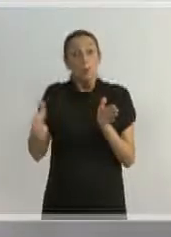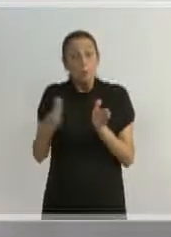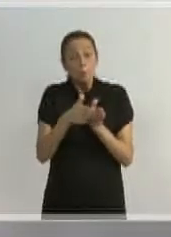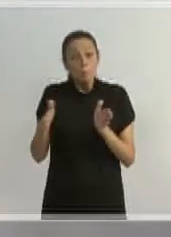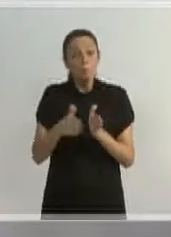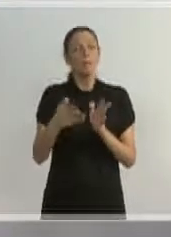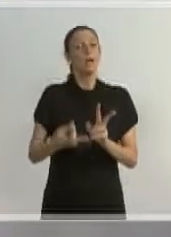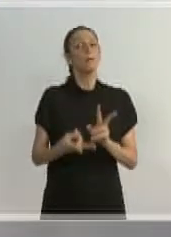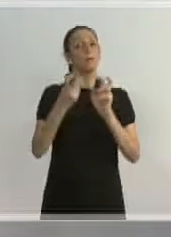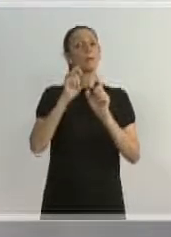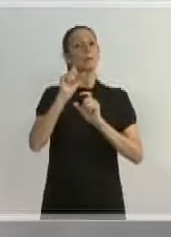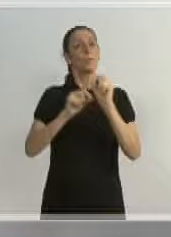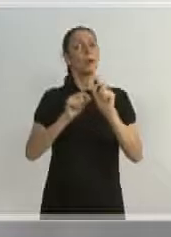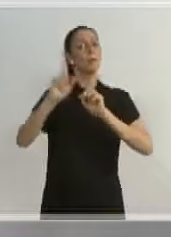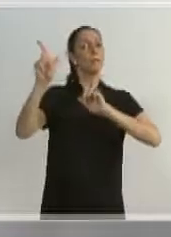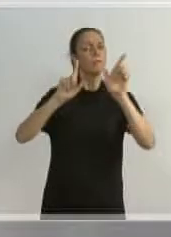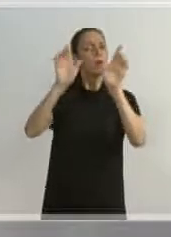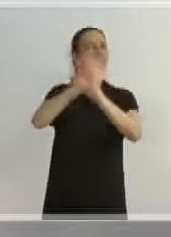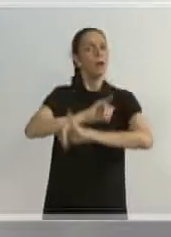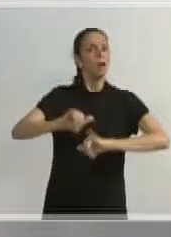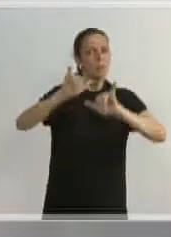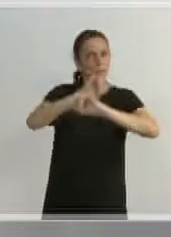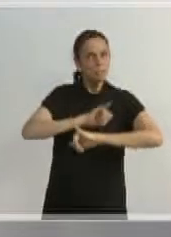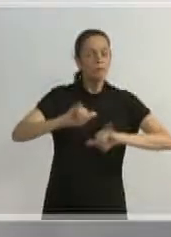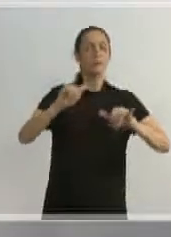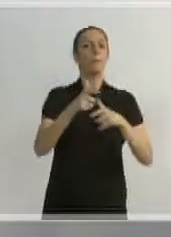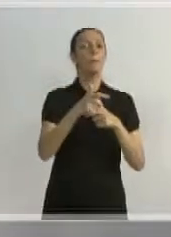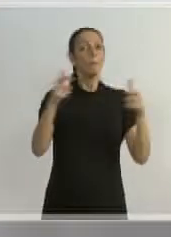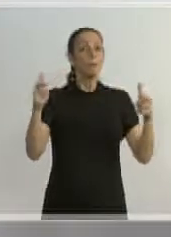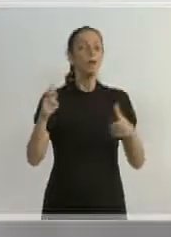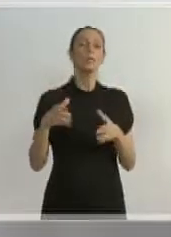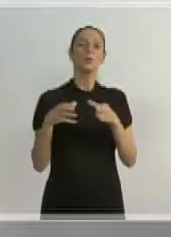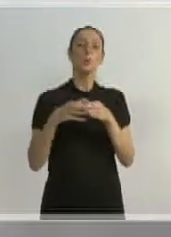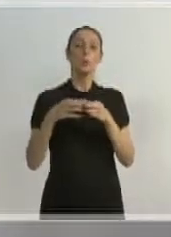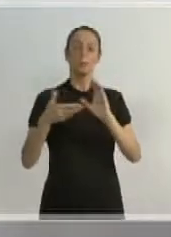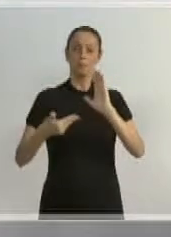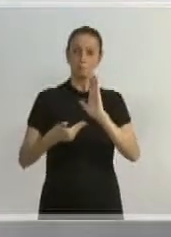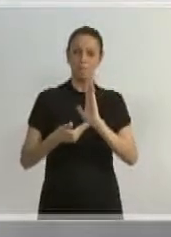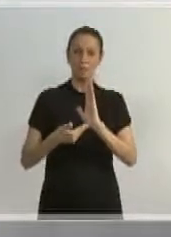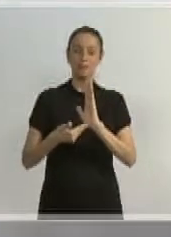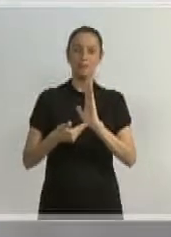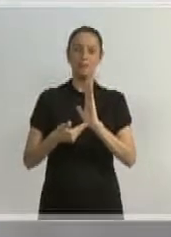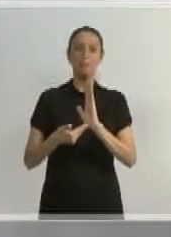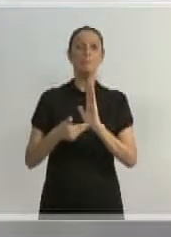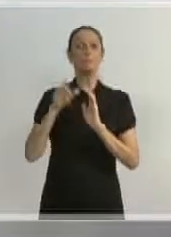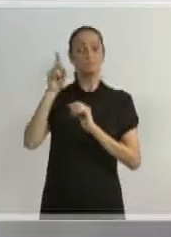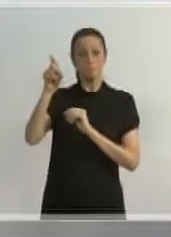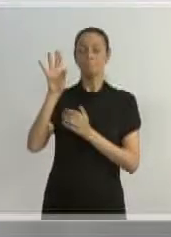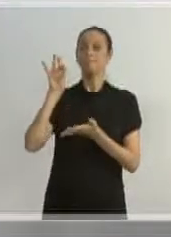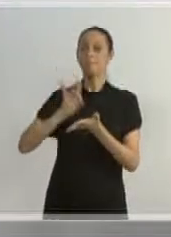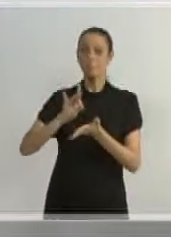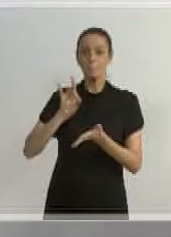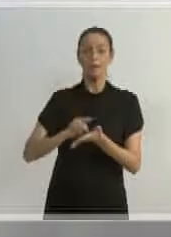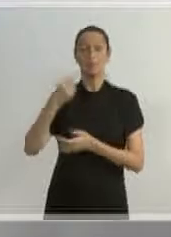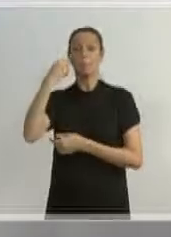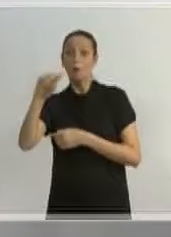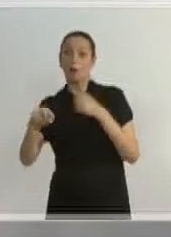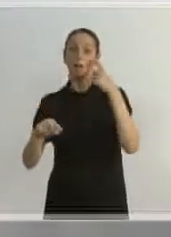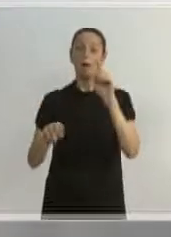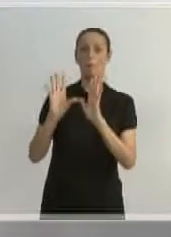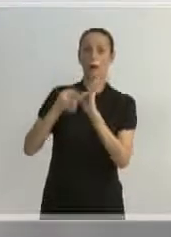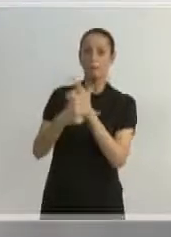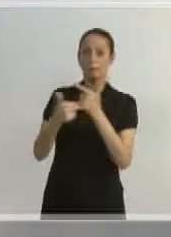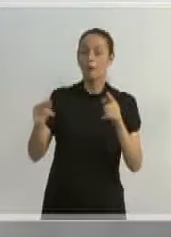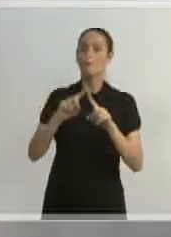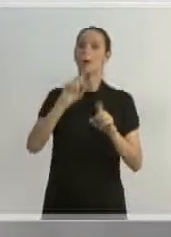gente vê, no noticiário diário, grande parte da classe política, do Congresso Nacional, em situações de escândalo, eu vejo que a eleição